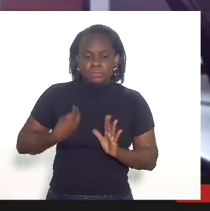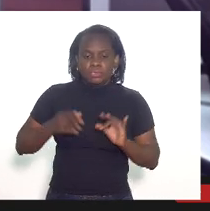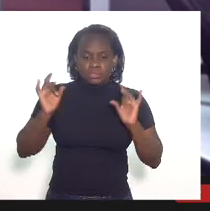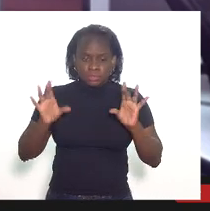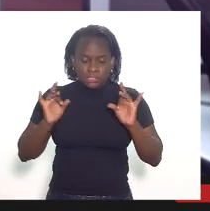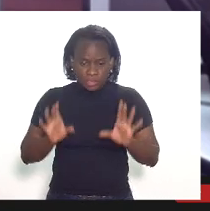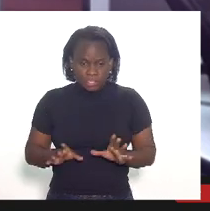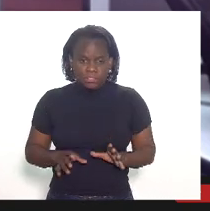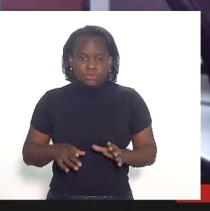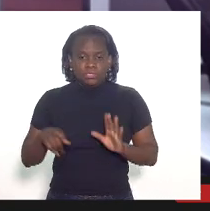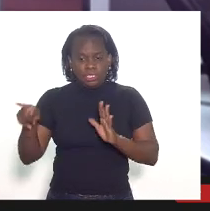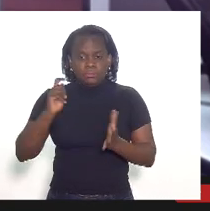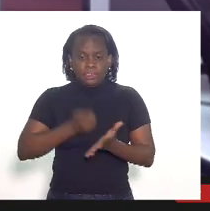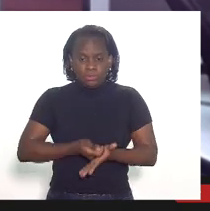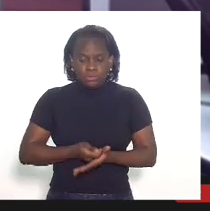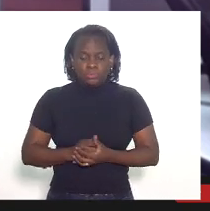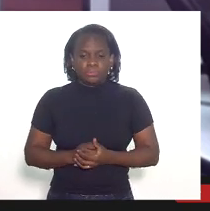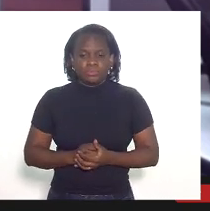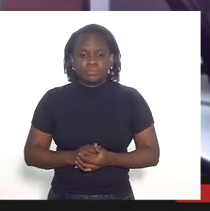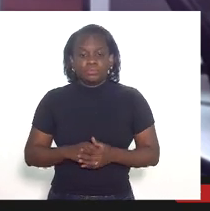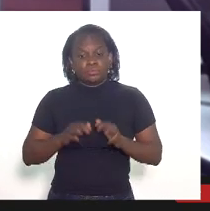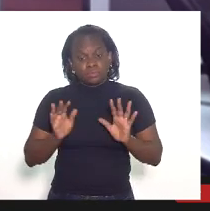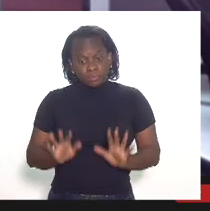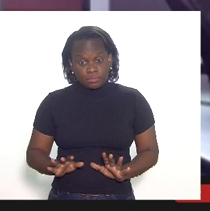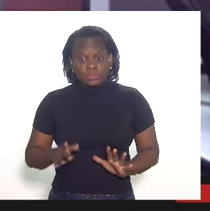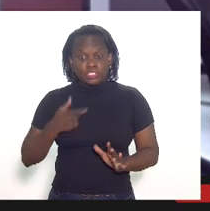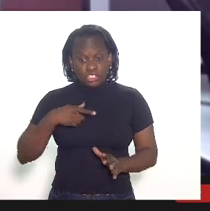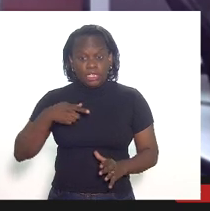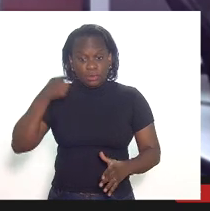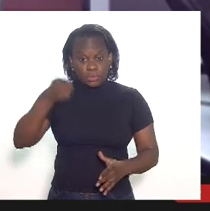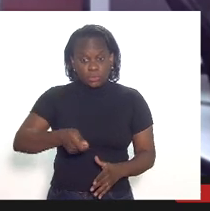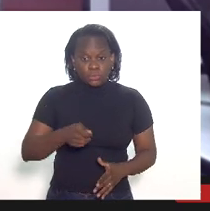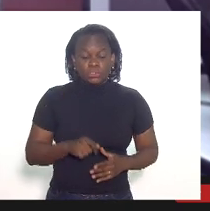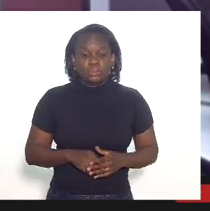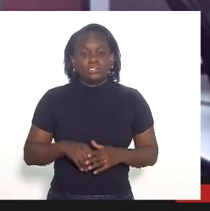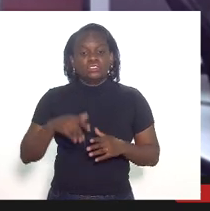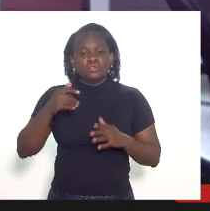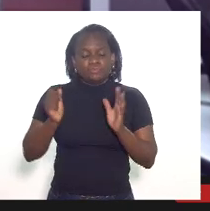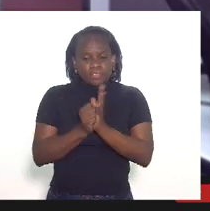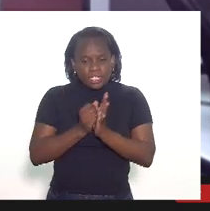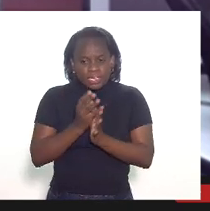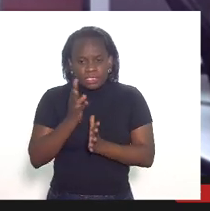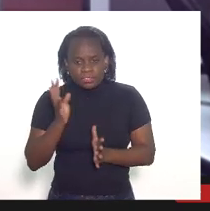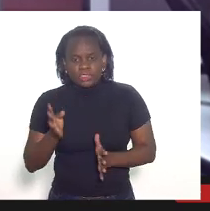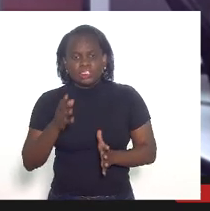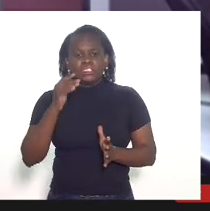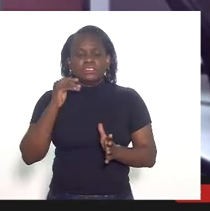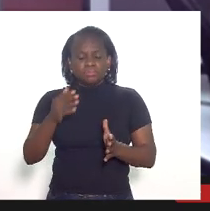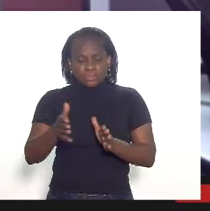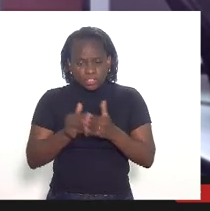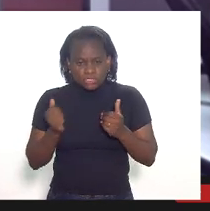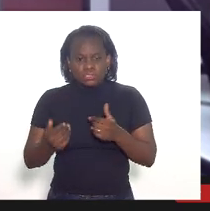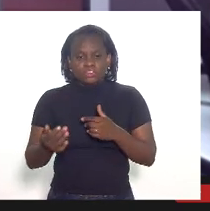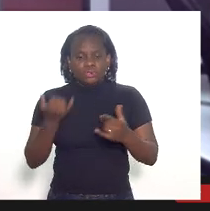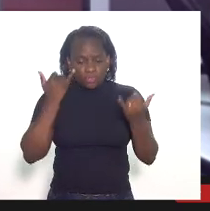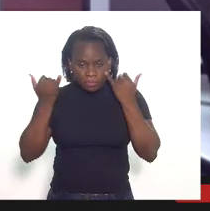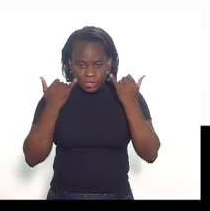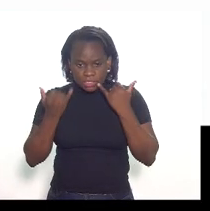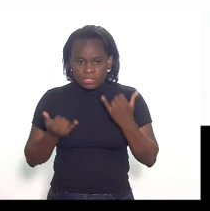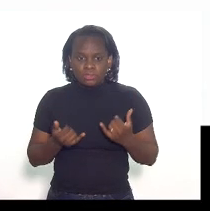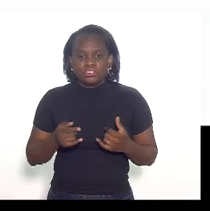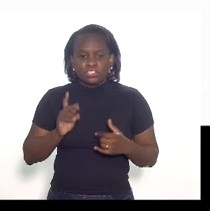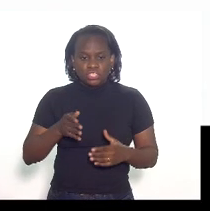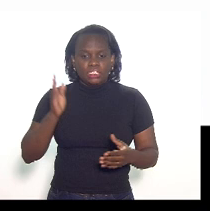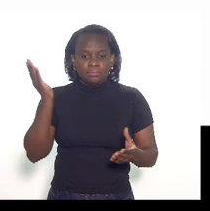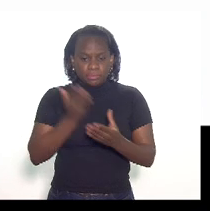especiais por elas pagas embora intimadas reiteradas vezes a fornecer informações ela foi